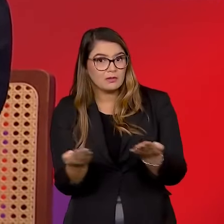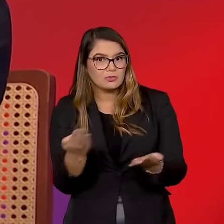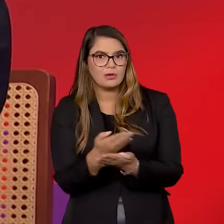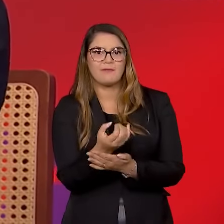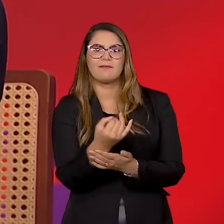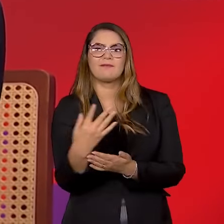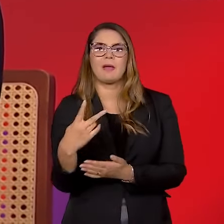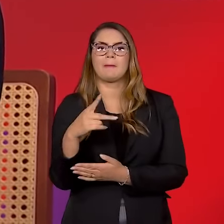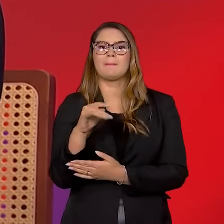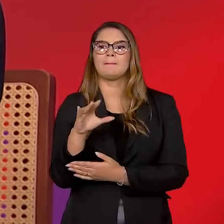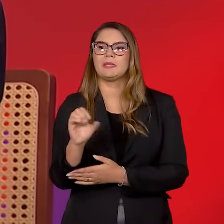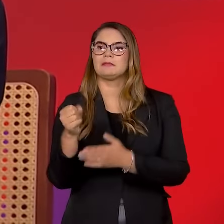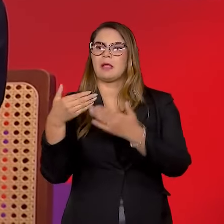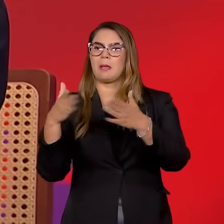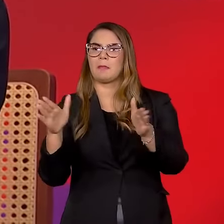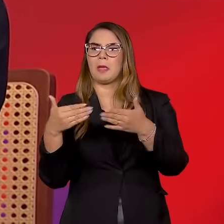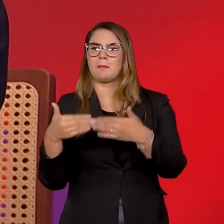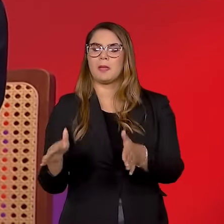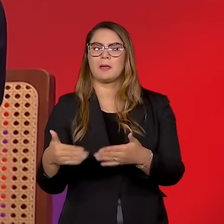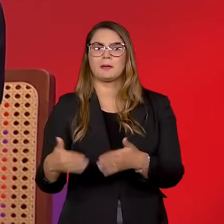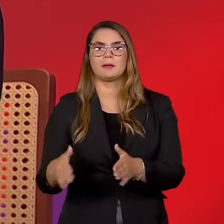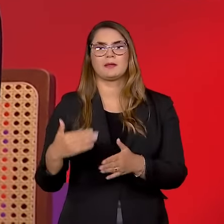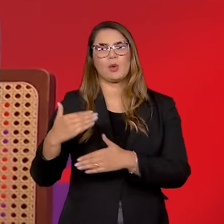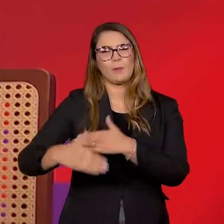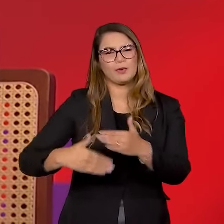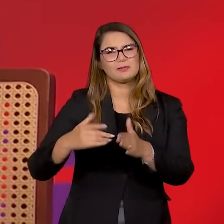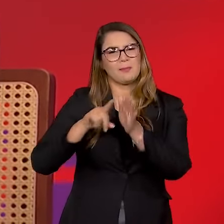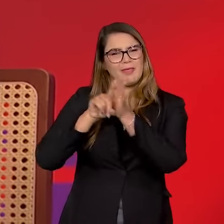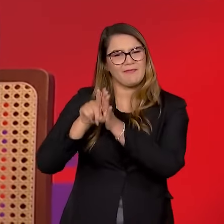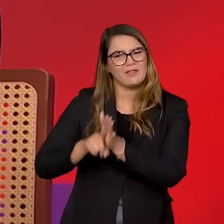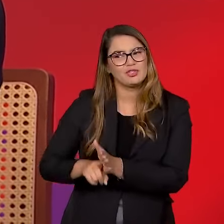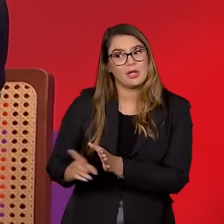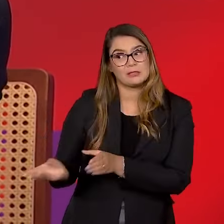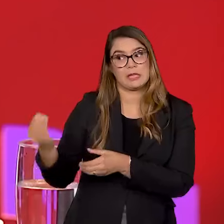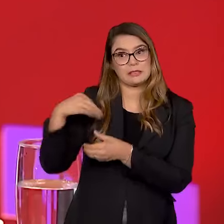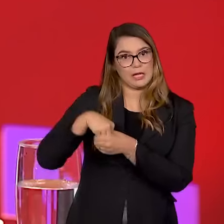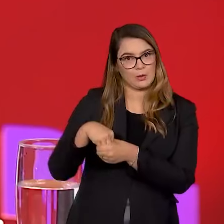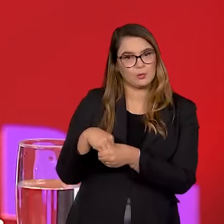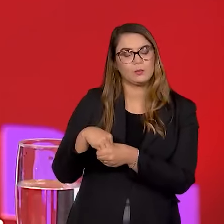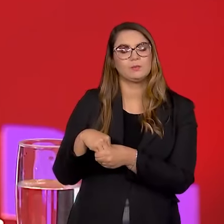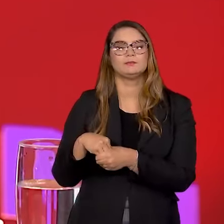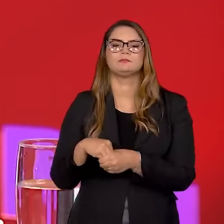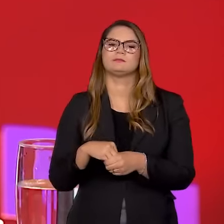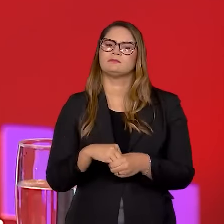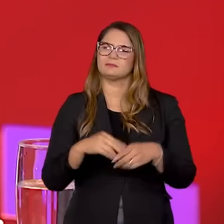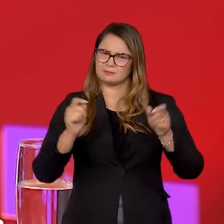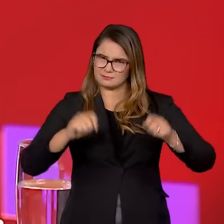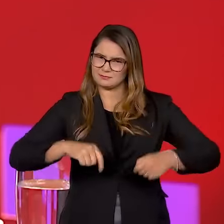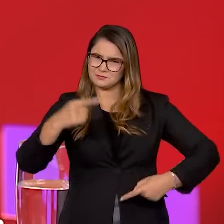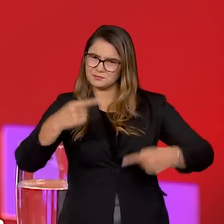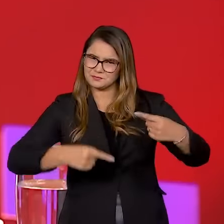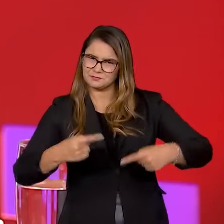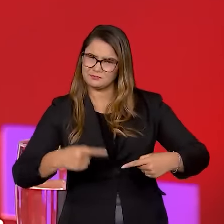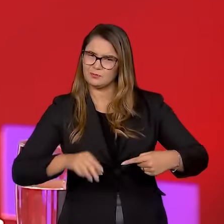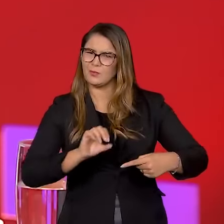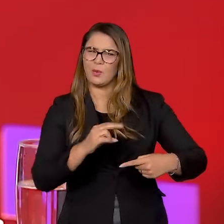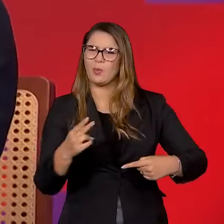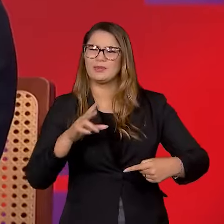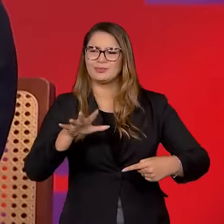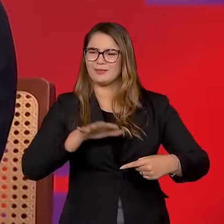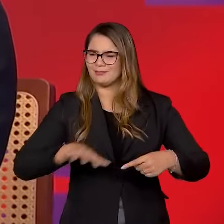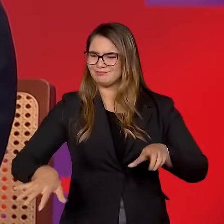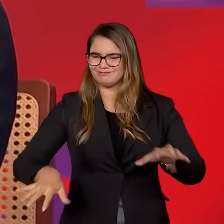e centenas de PICs abertos lá, que são os procedimentos de investigação internos, né? Você acha que tem uma chance de discutir isso ou isso está tão